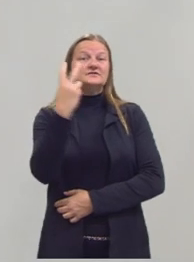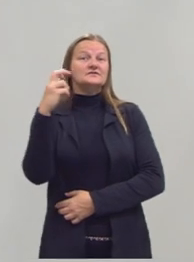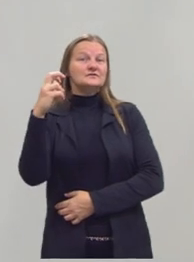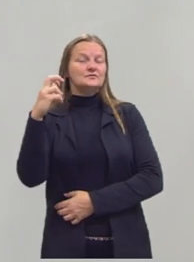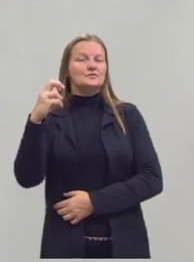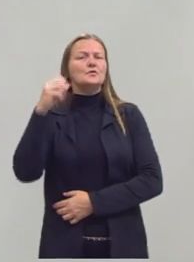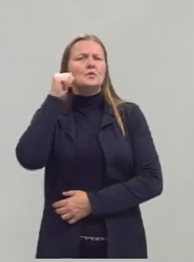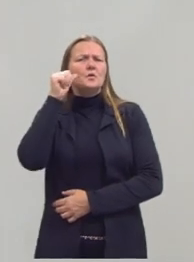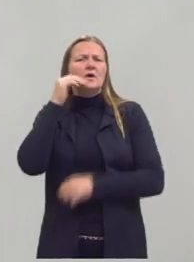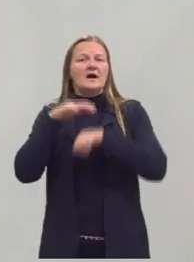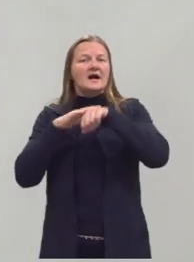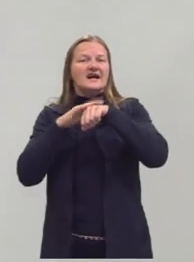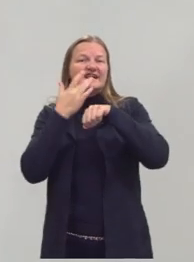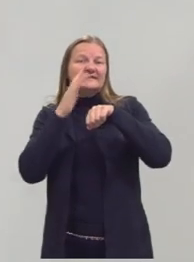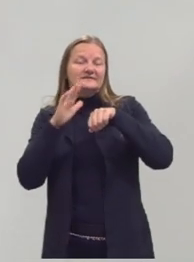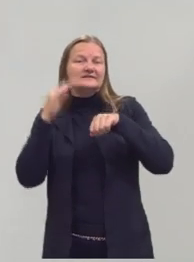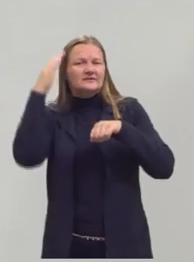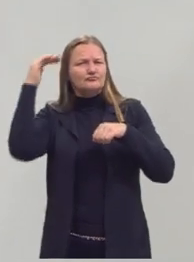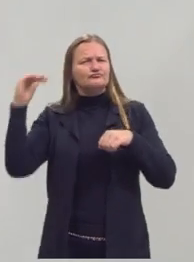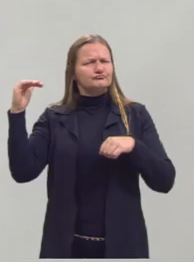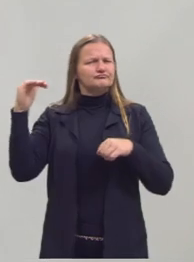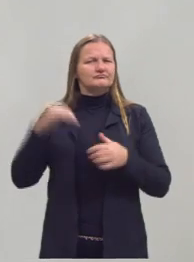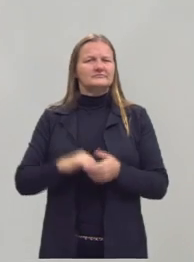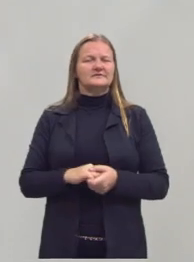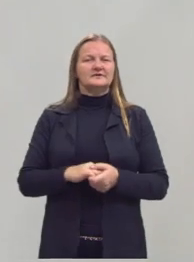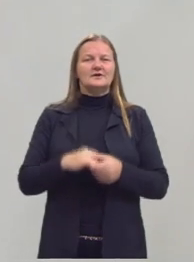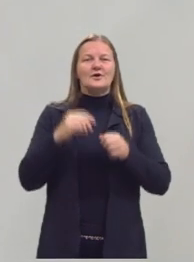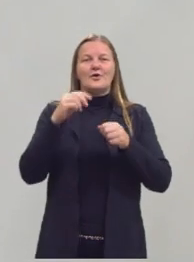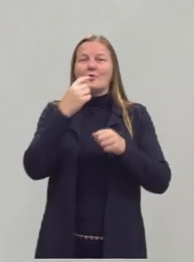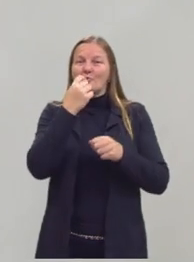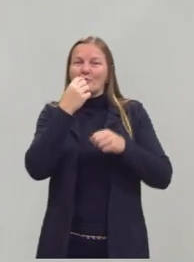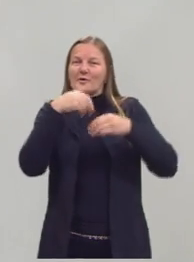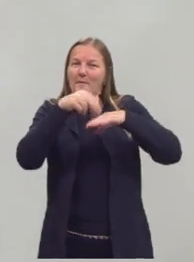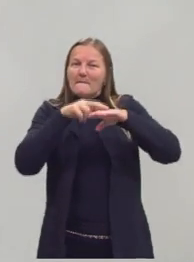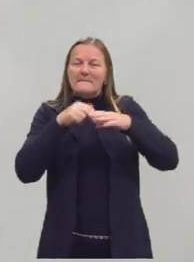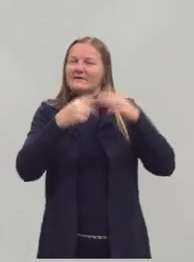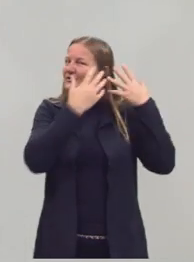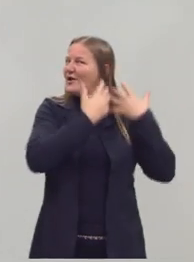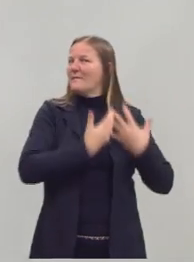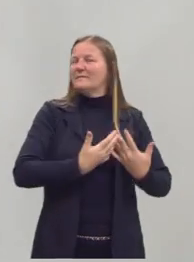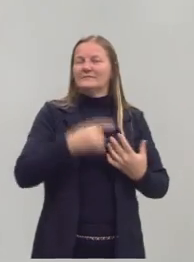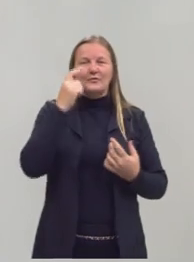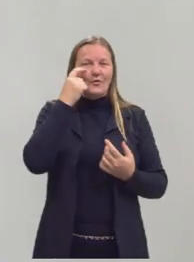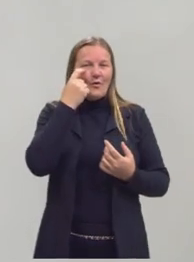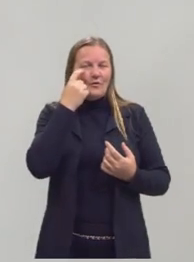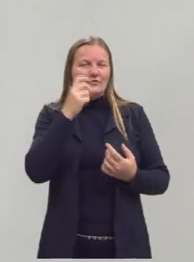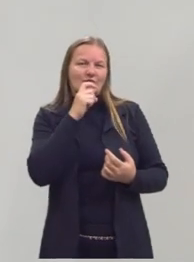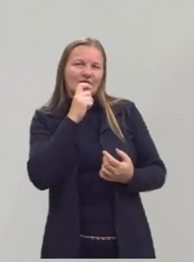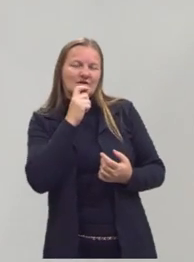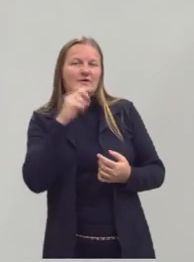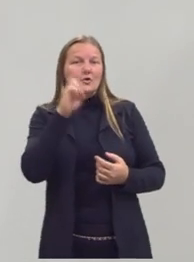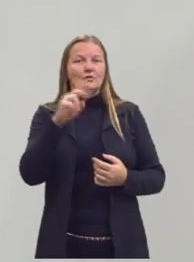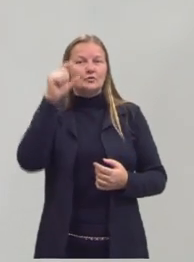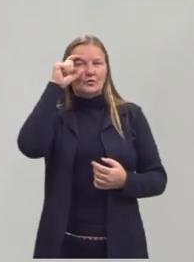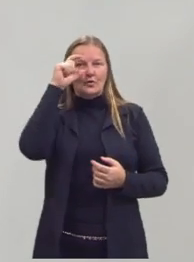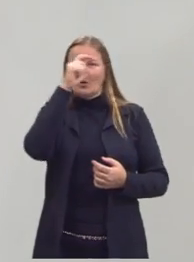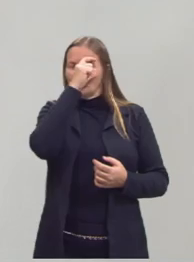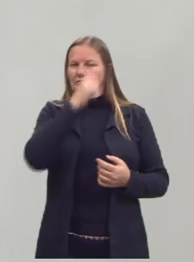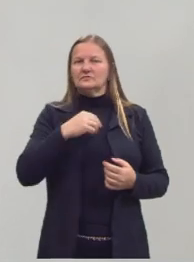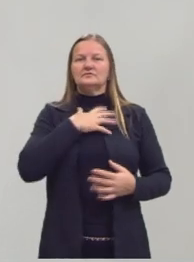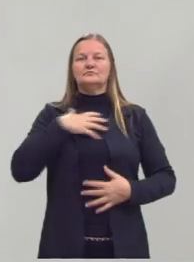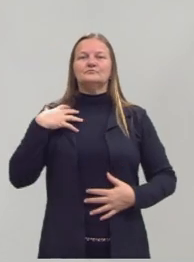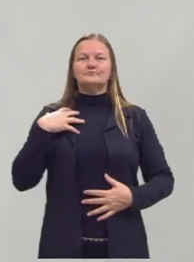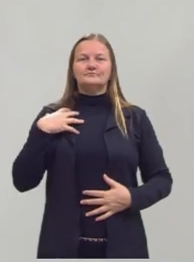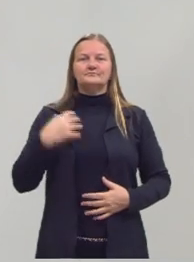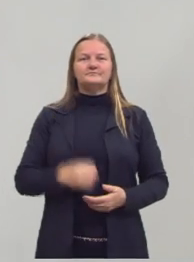baixa estatura, tenho os cabelos tingidos num tom avermelhado, olhos verdes, uso óculos, estou aqui com a camiseta